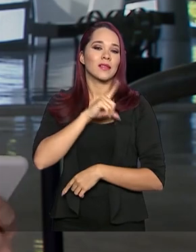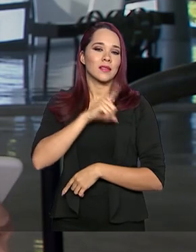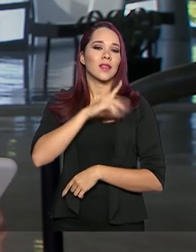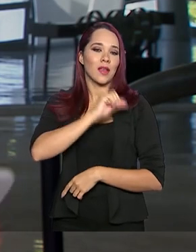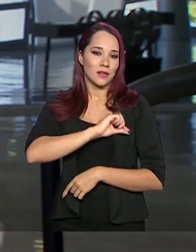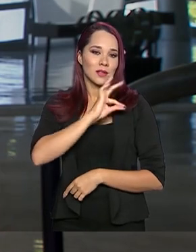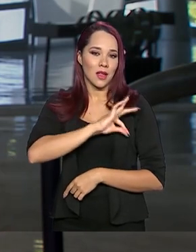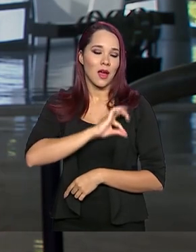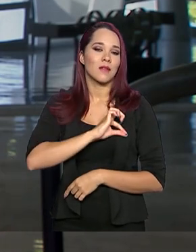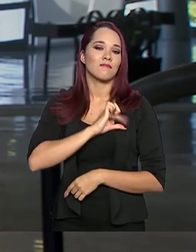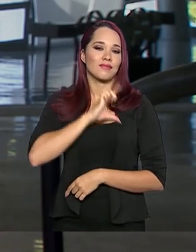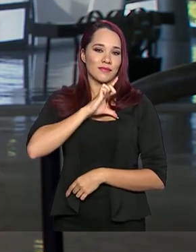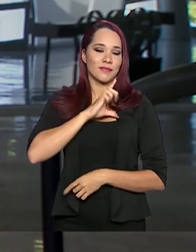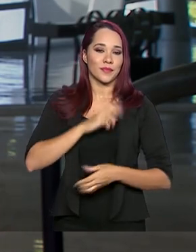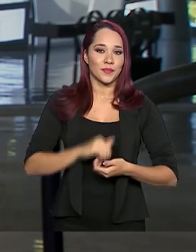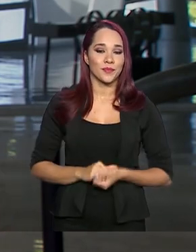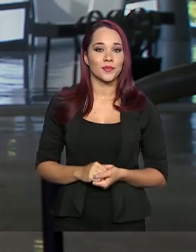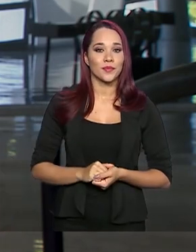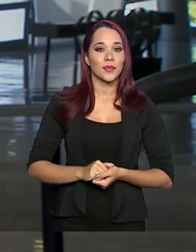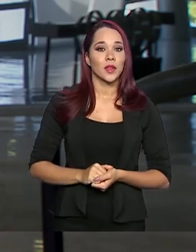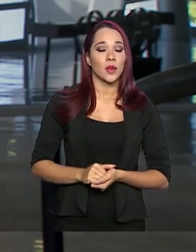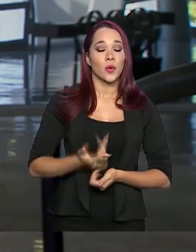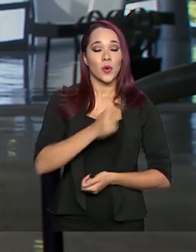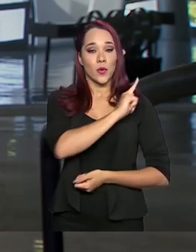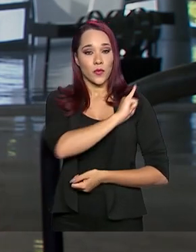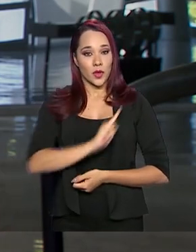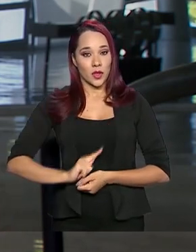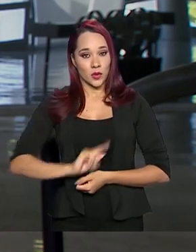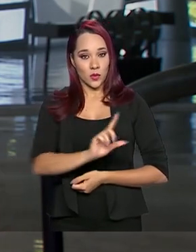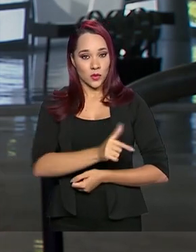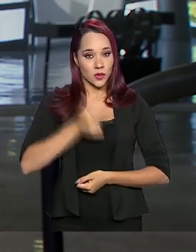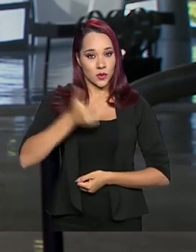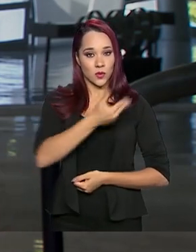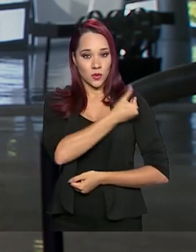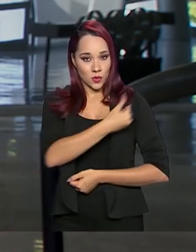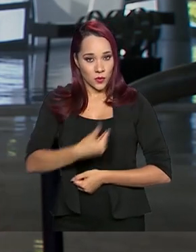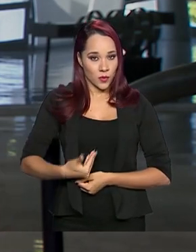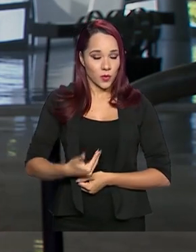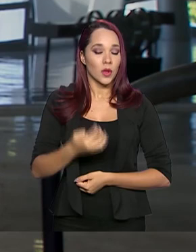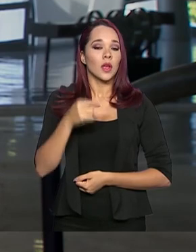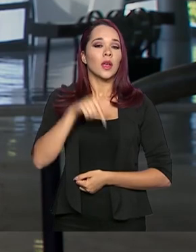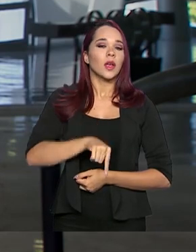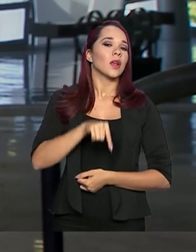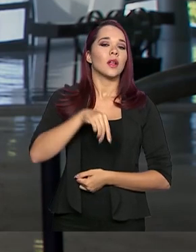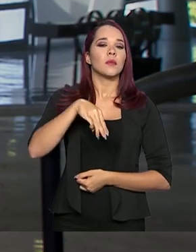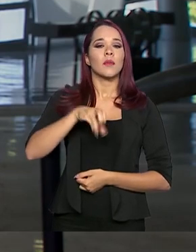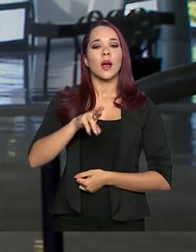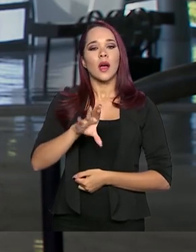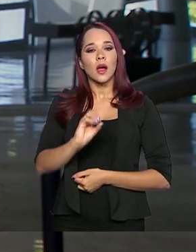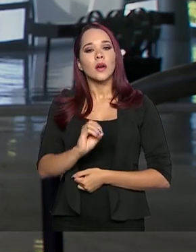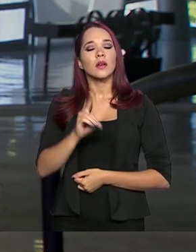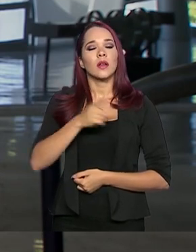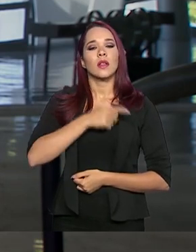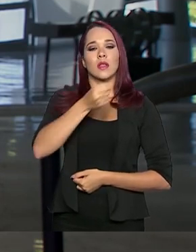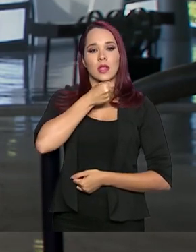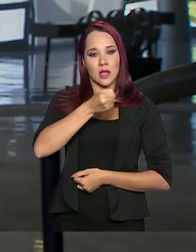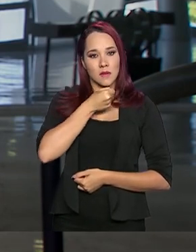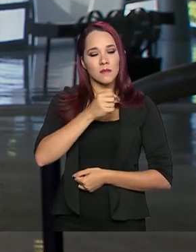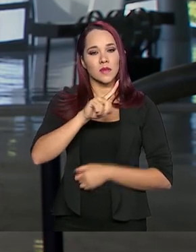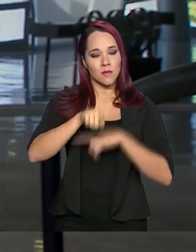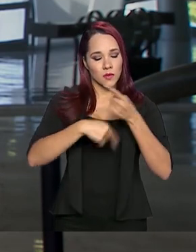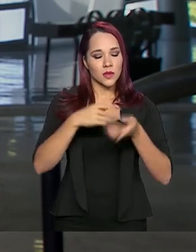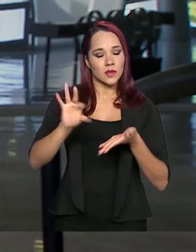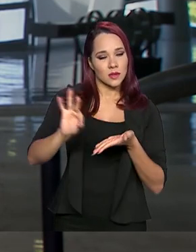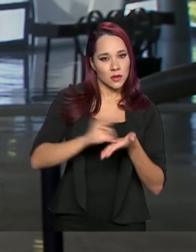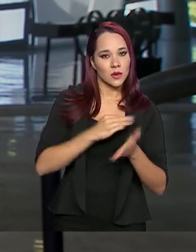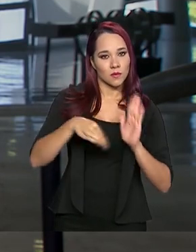o aumento. O vice-governador do Distrito Federal, Paco Brito, ele concedeu uma entrevista após a assinatura da medida